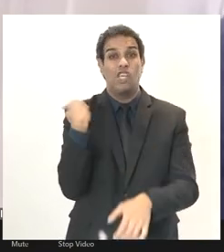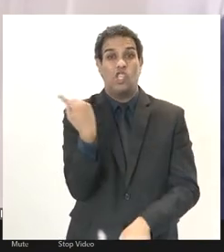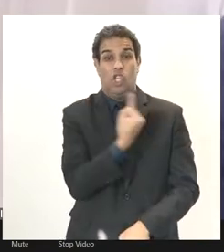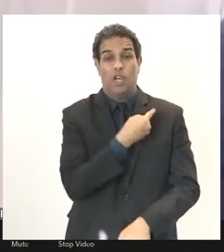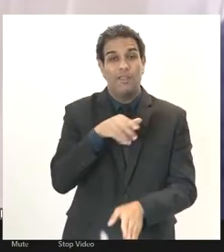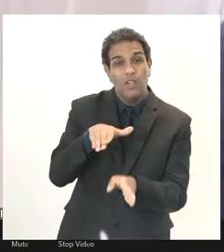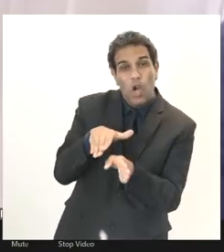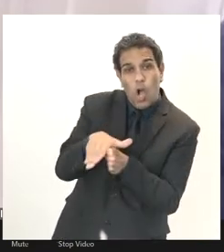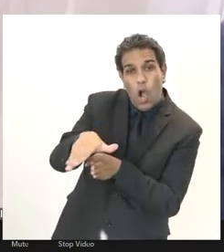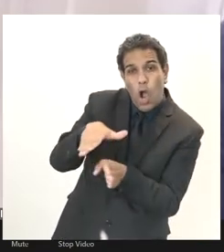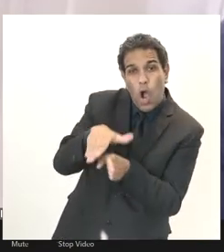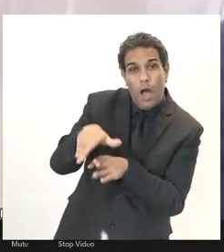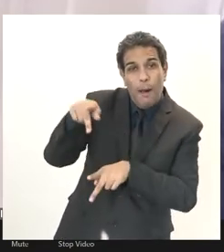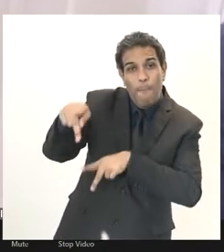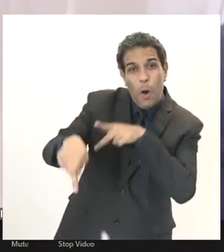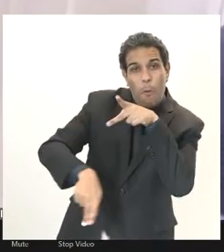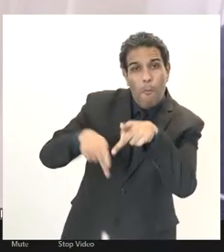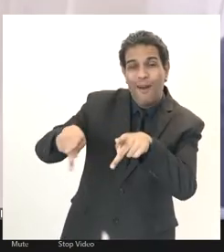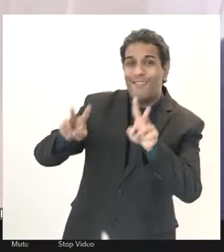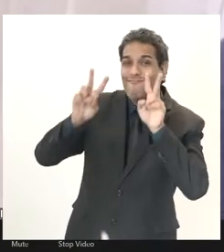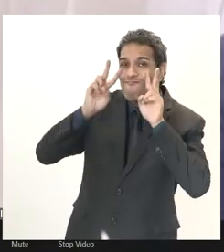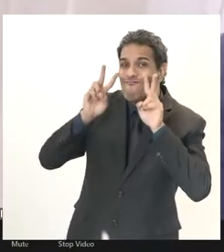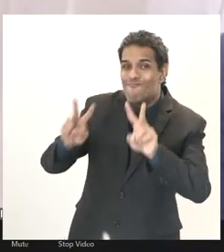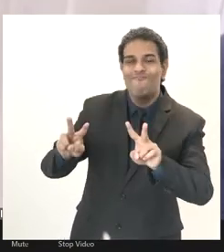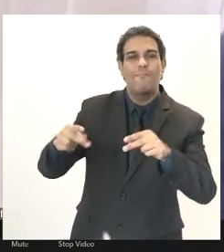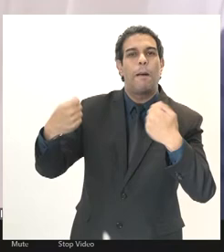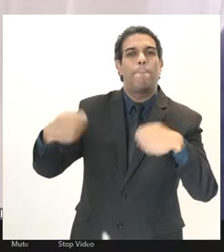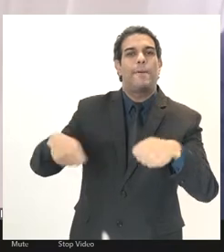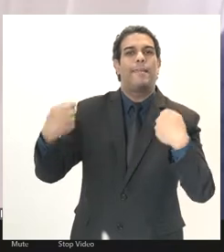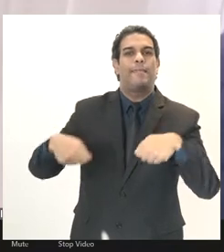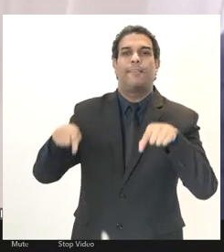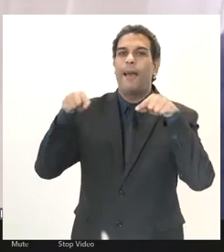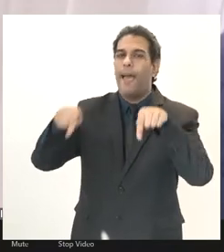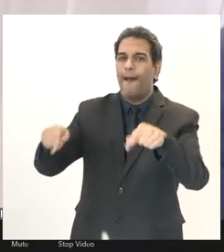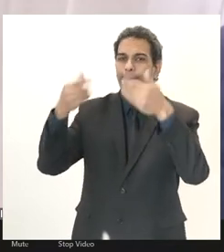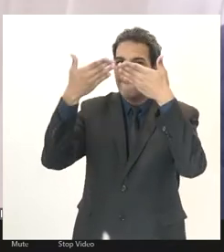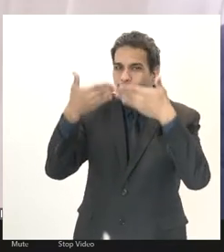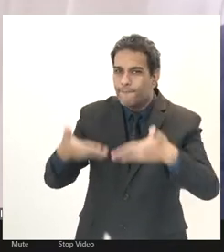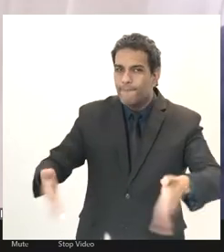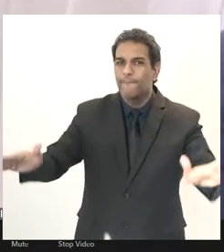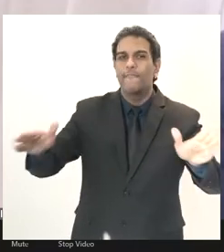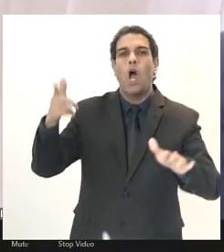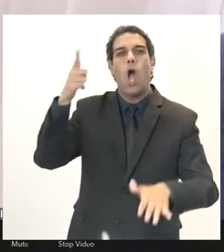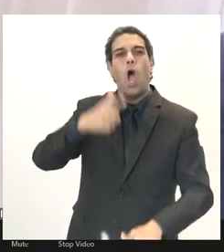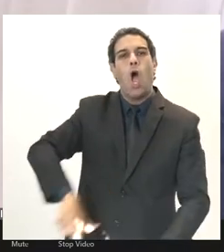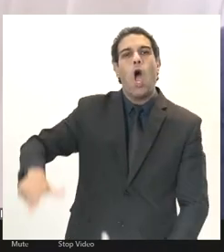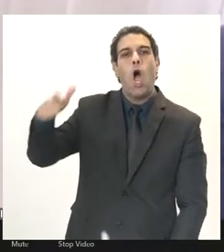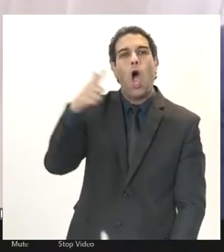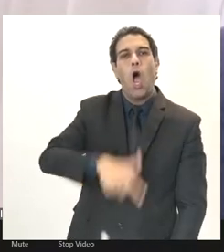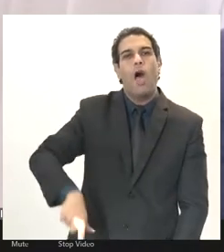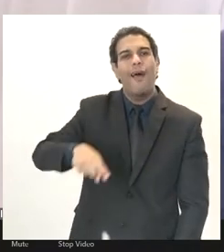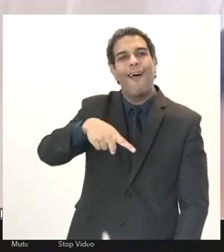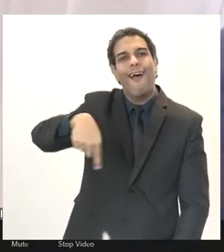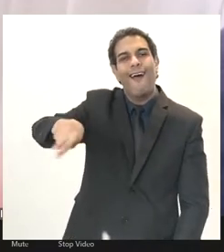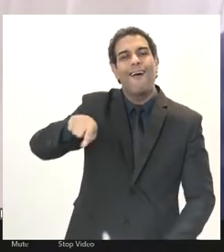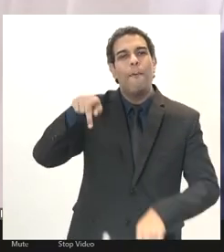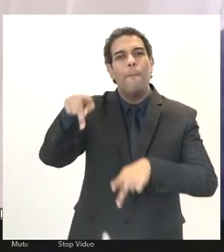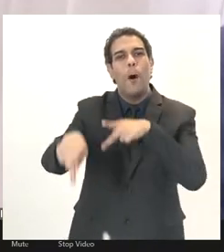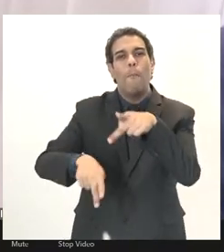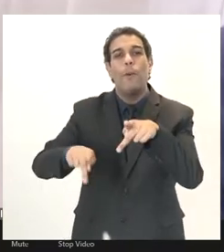que precisa chegar a ela de forma repetitiva qual a